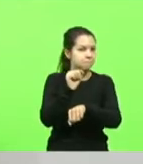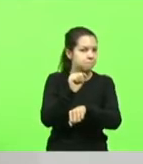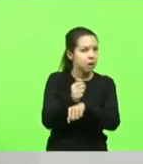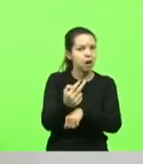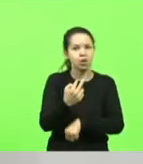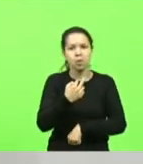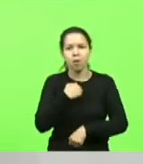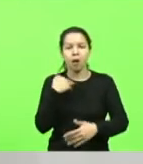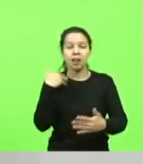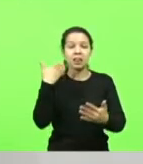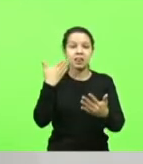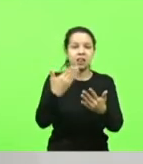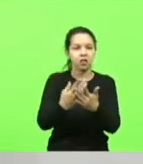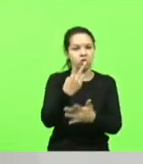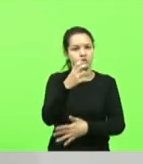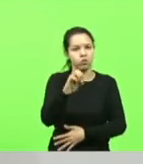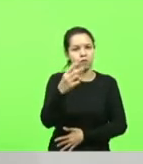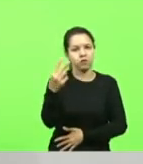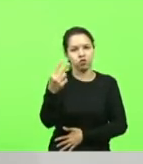2022.